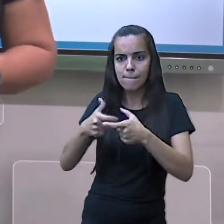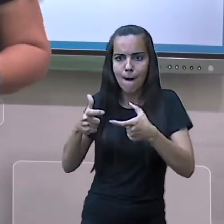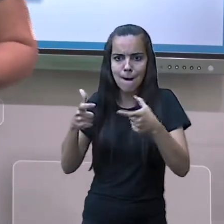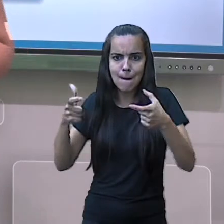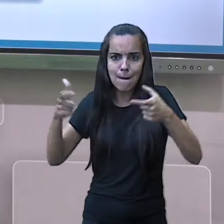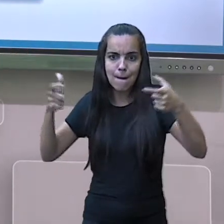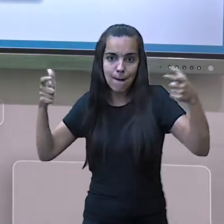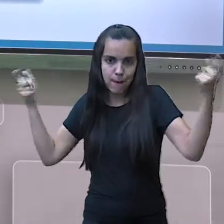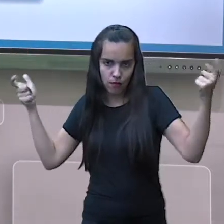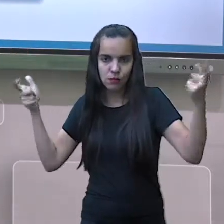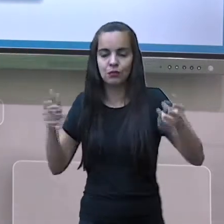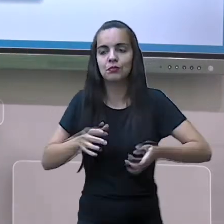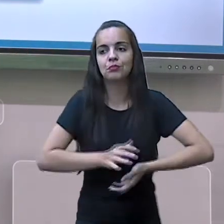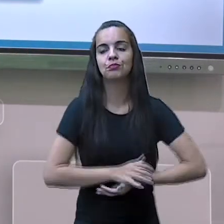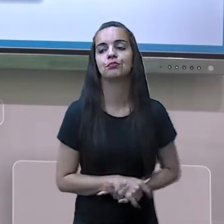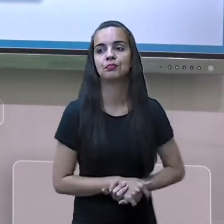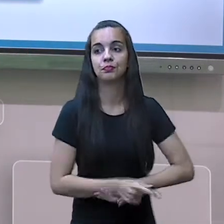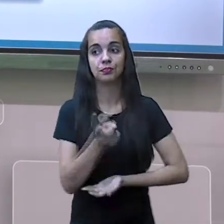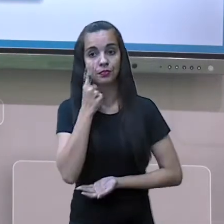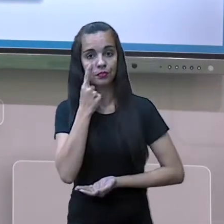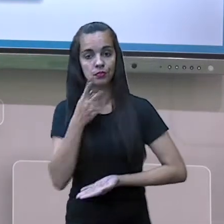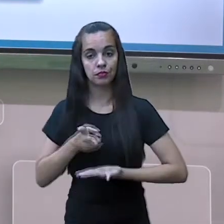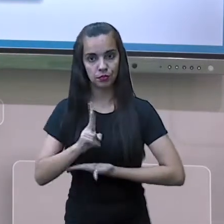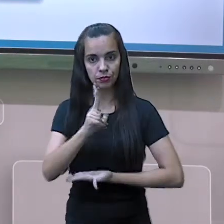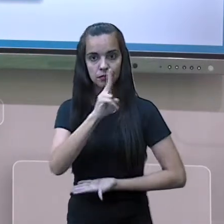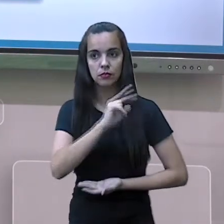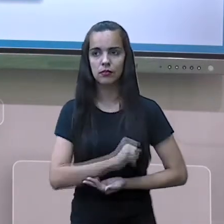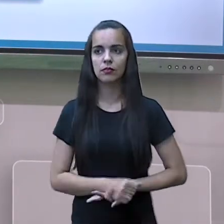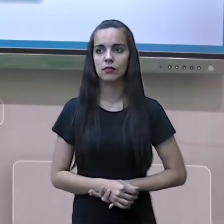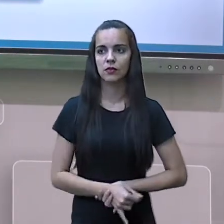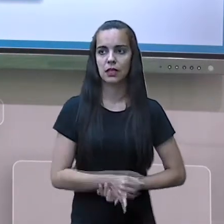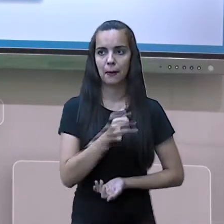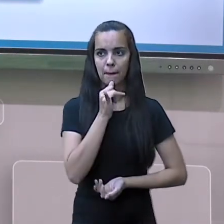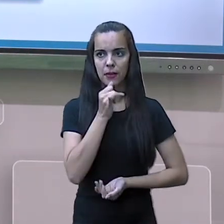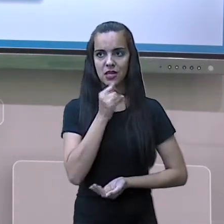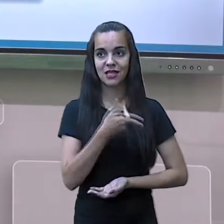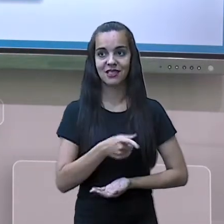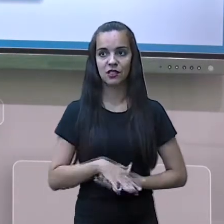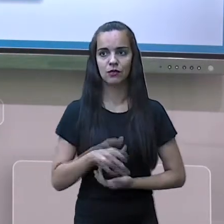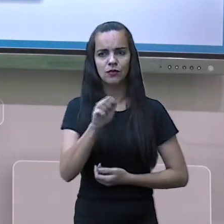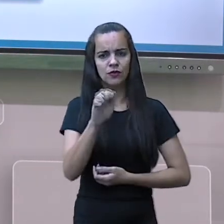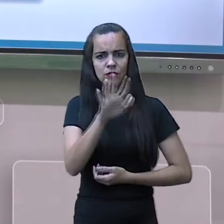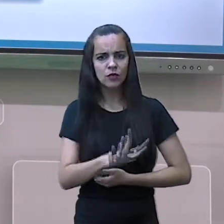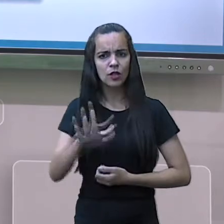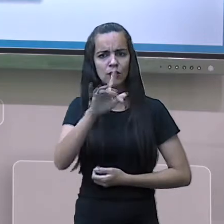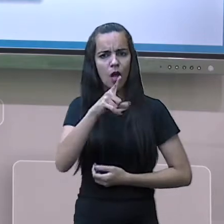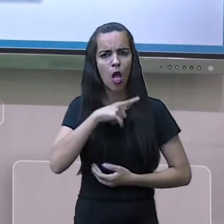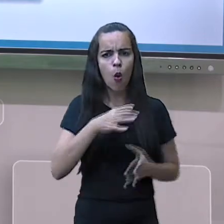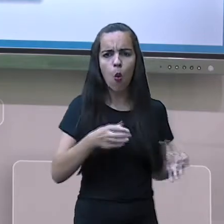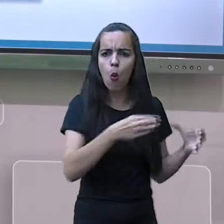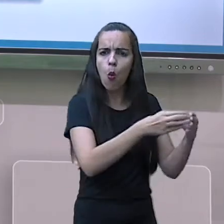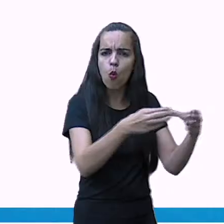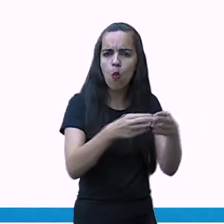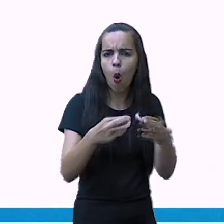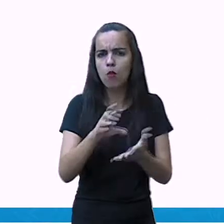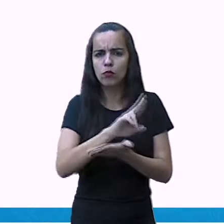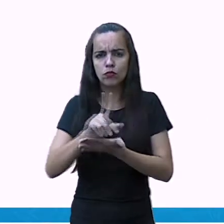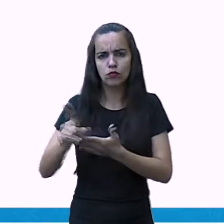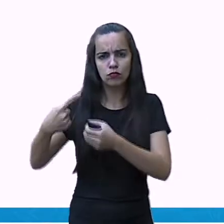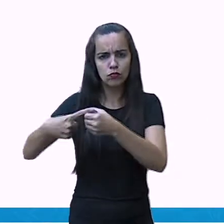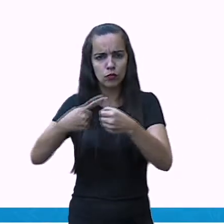Ok? Vamos à continuidade? Região metropolitana. Região é o conjunto de diferentes municípios